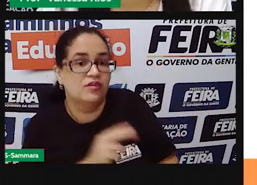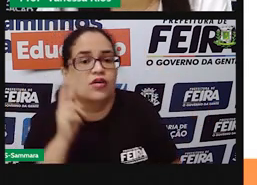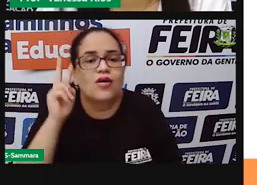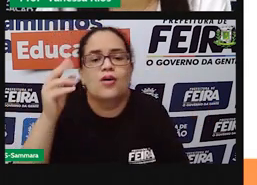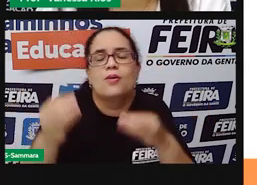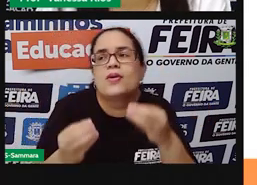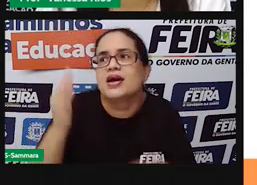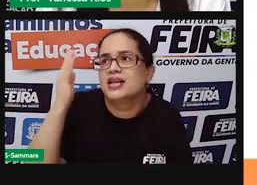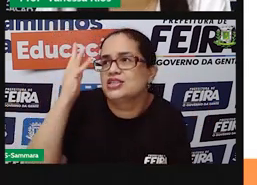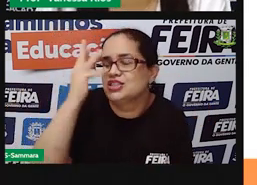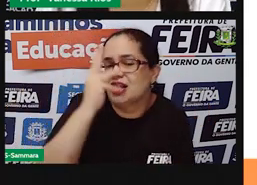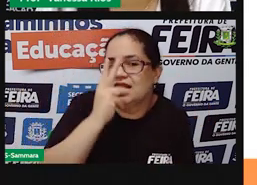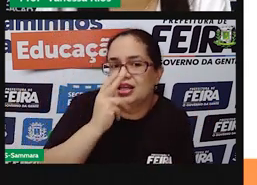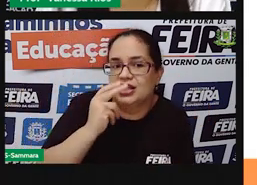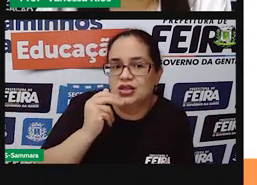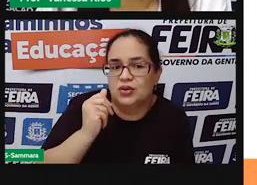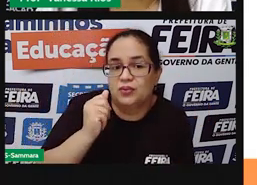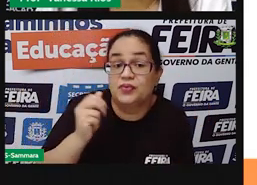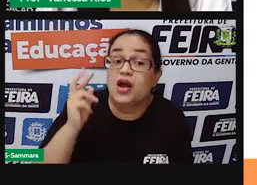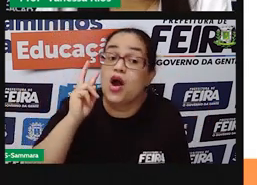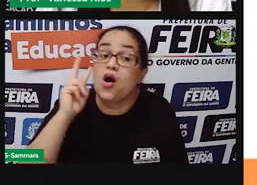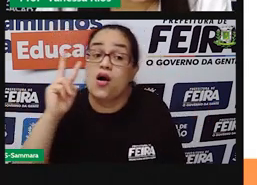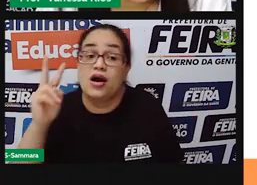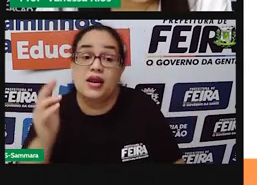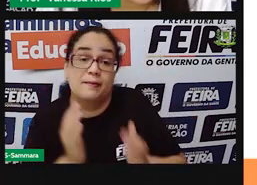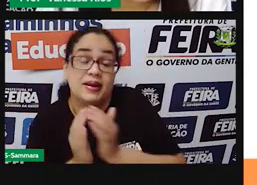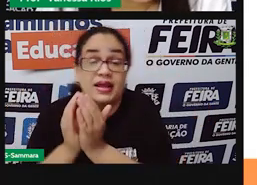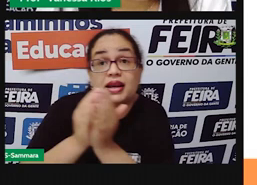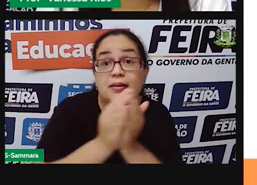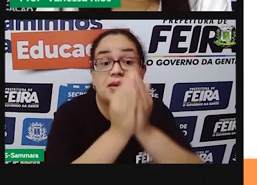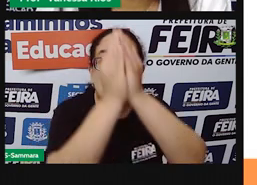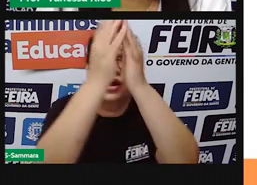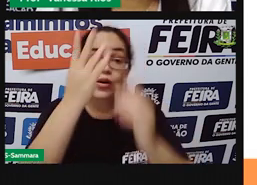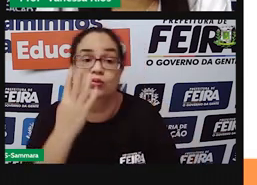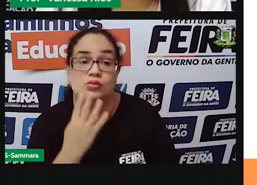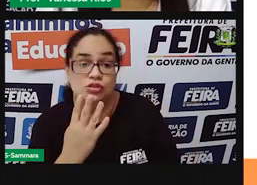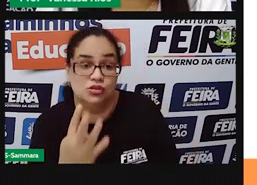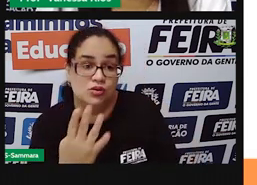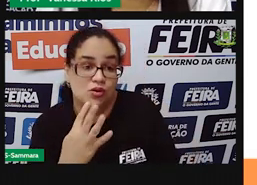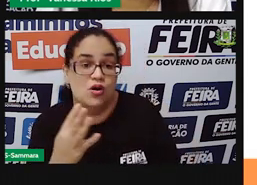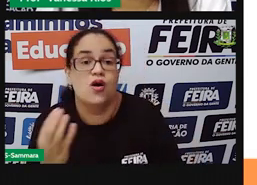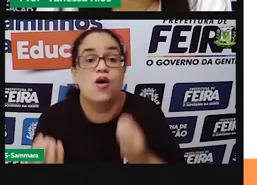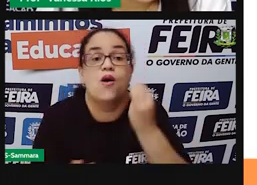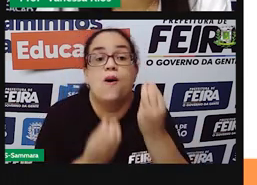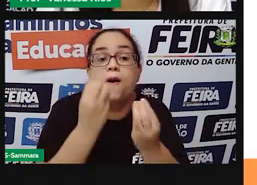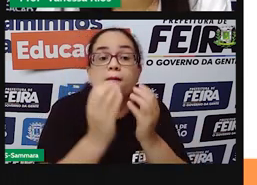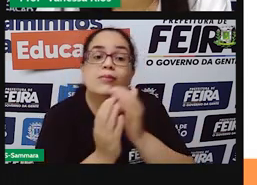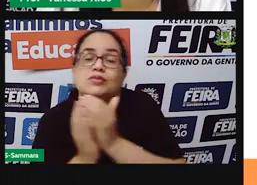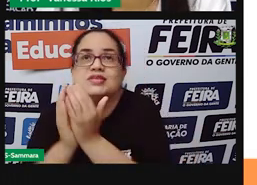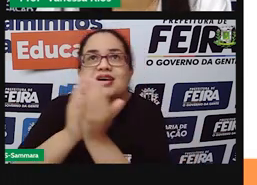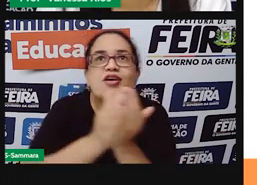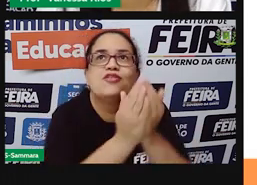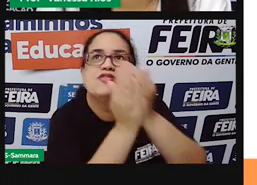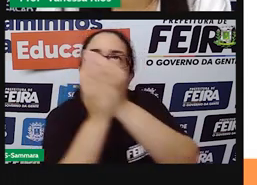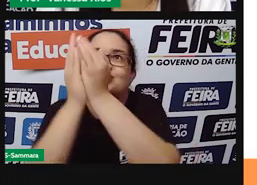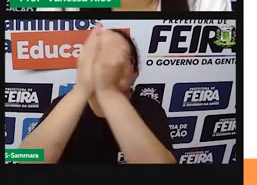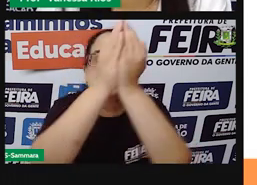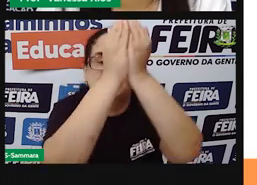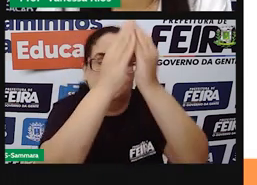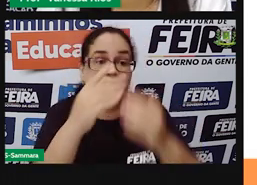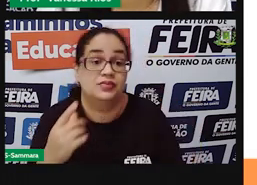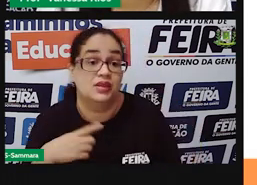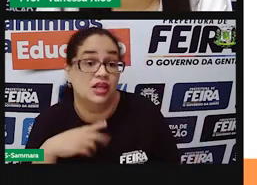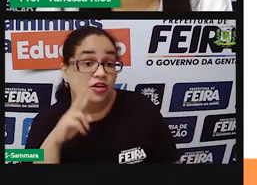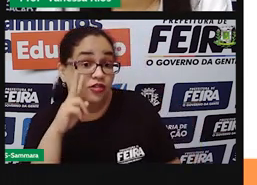Vê como ele está lindo. Olha para aquele balão mutil. Como no céu vai